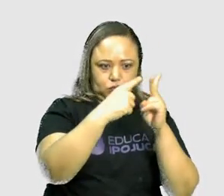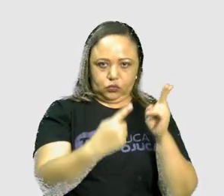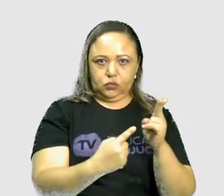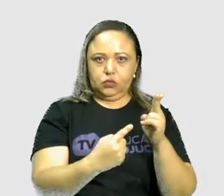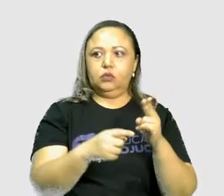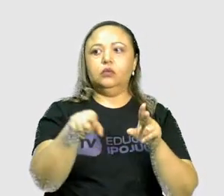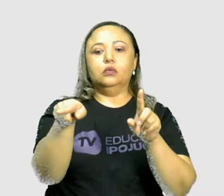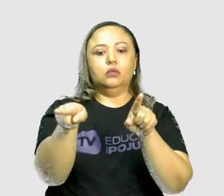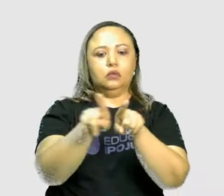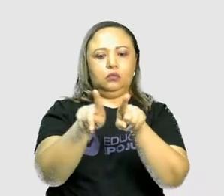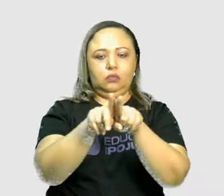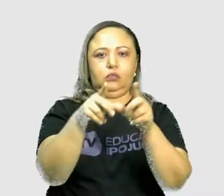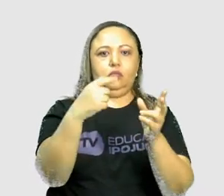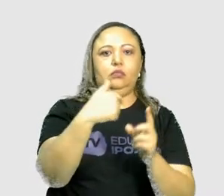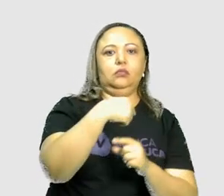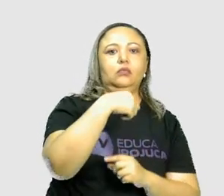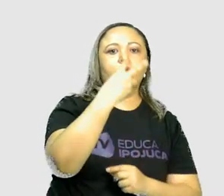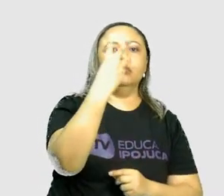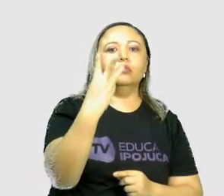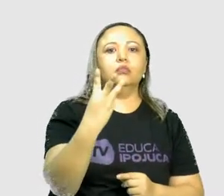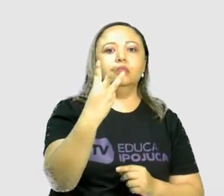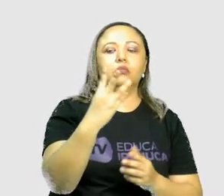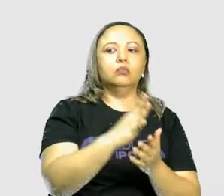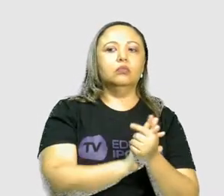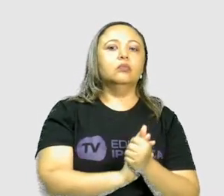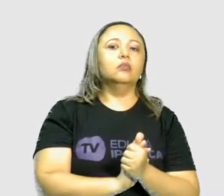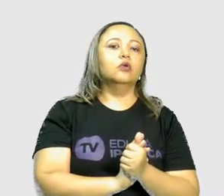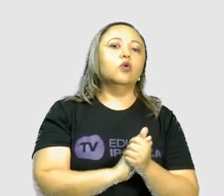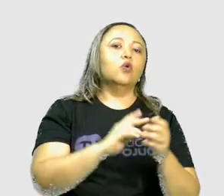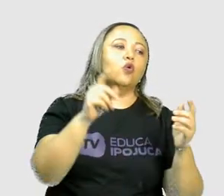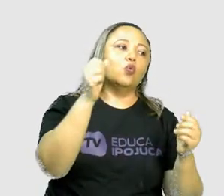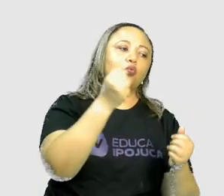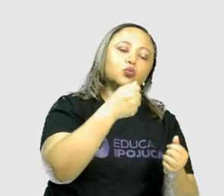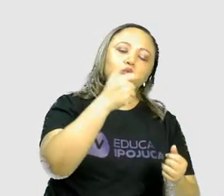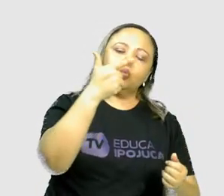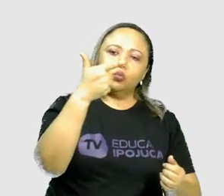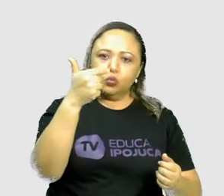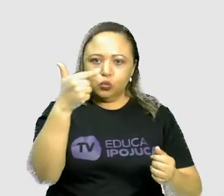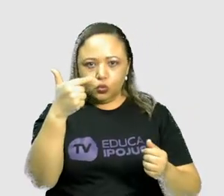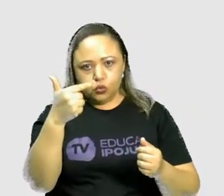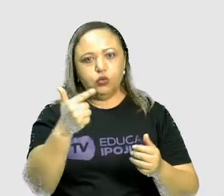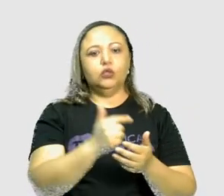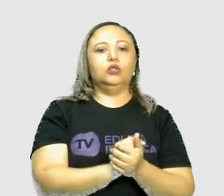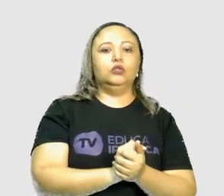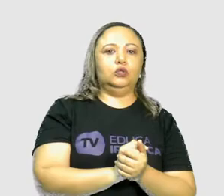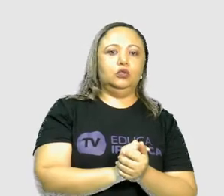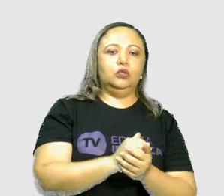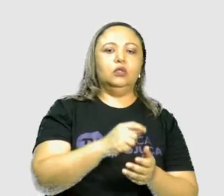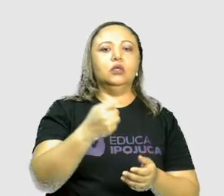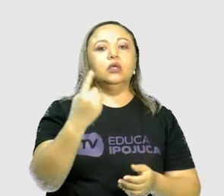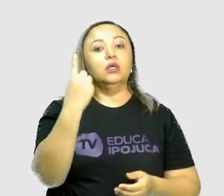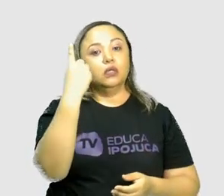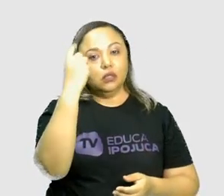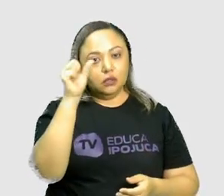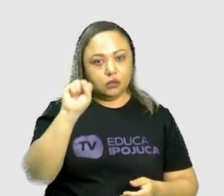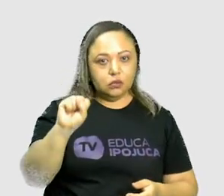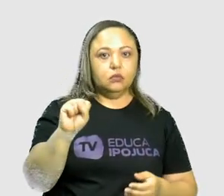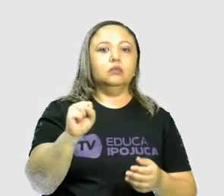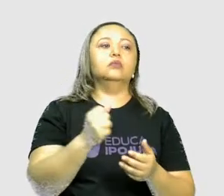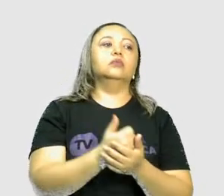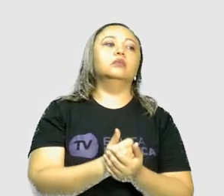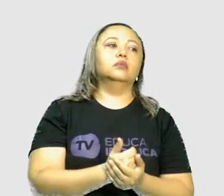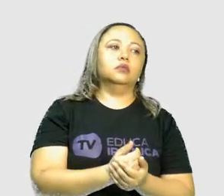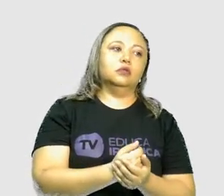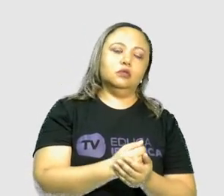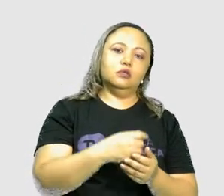Percebam que, apesar de ter números que coincidem como o 12 coincide aos dois, o 18 vai coincidir aos dois, o